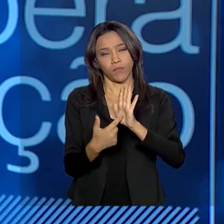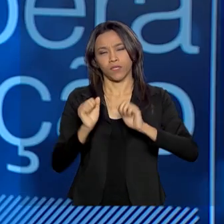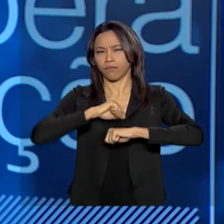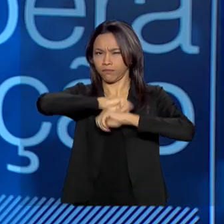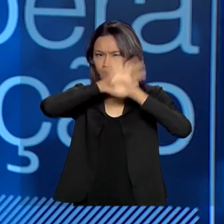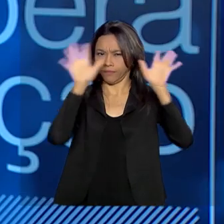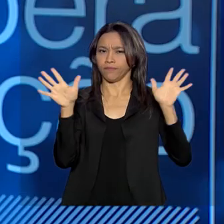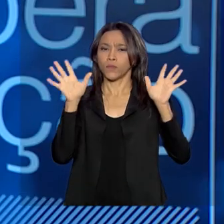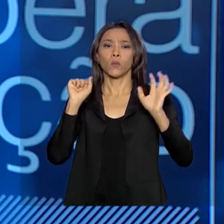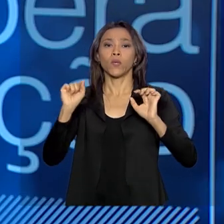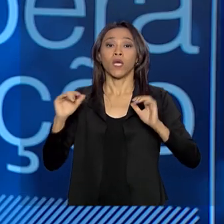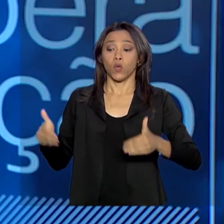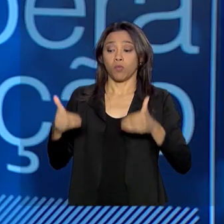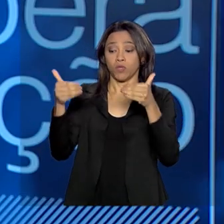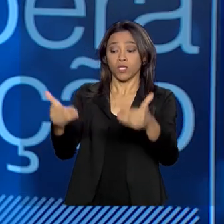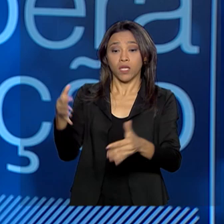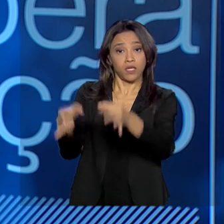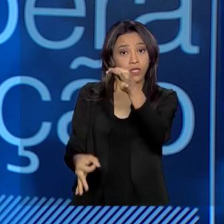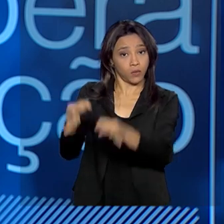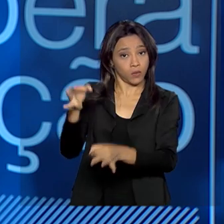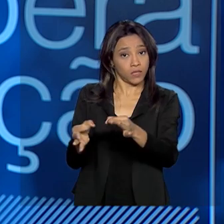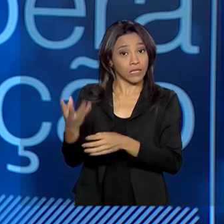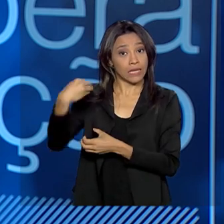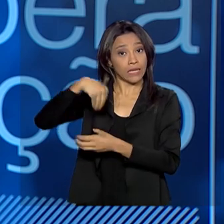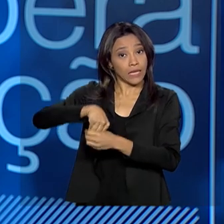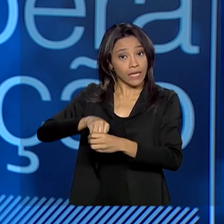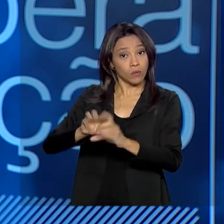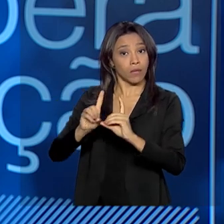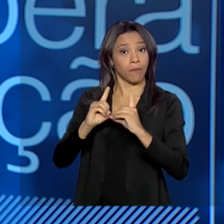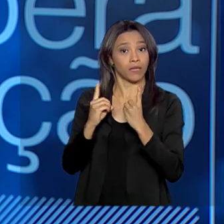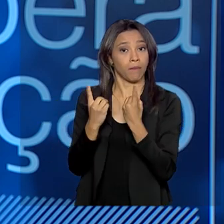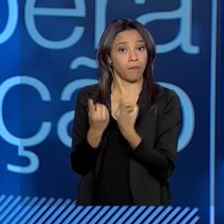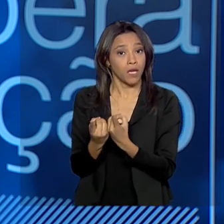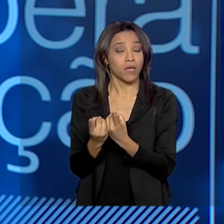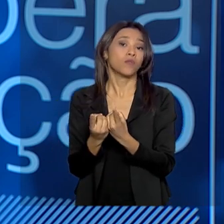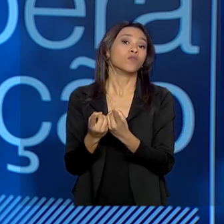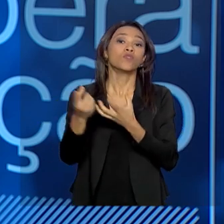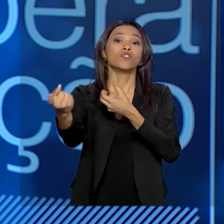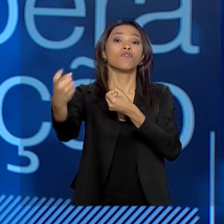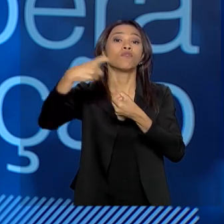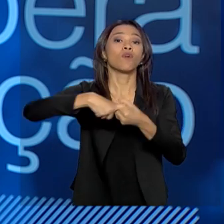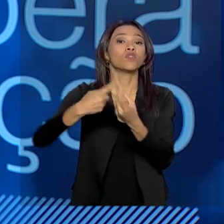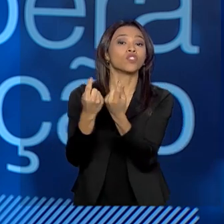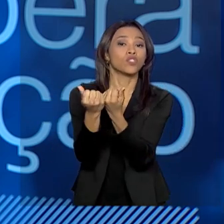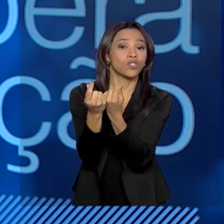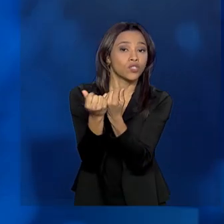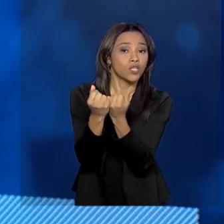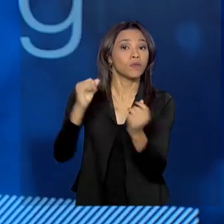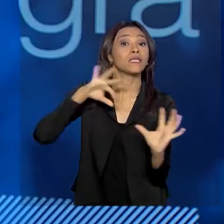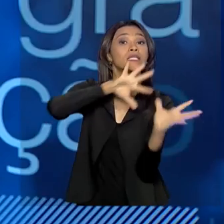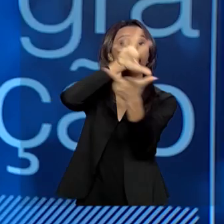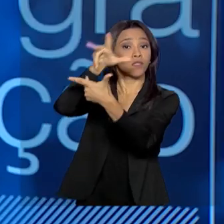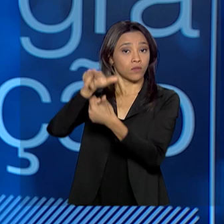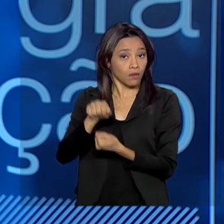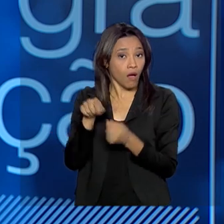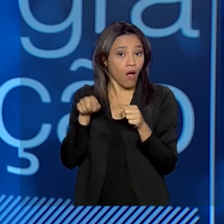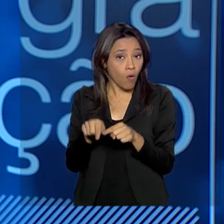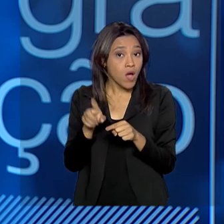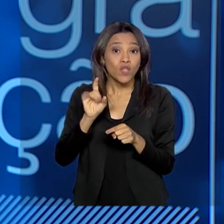que o Ministério da Justiça, pelo Departamento de Recuperação de Ativos e Cooperação Internacional, ele não é um órgão